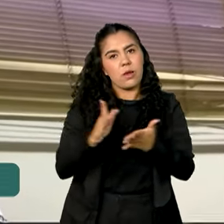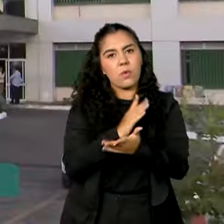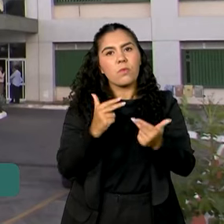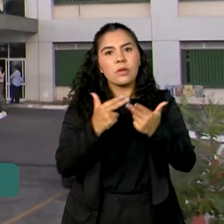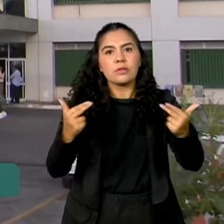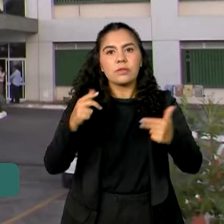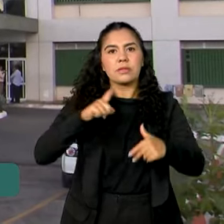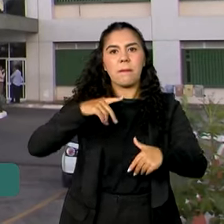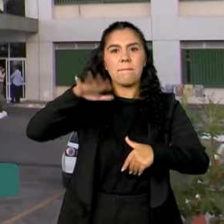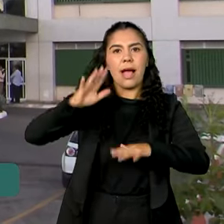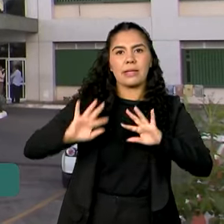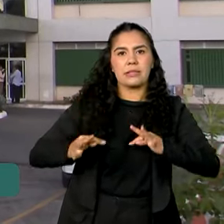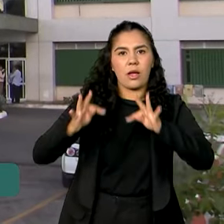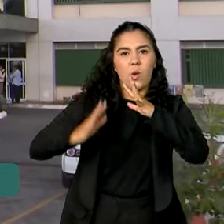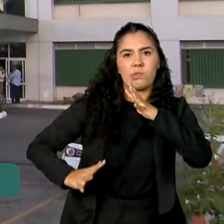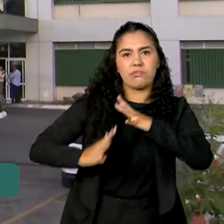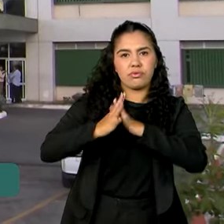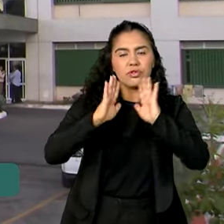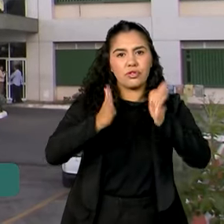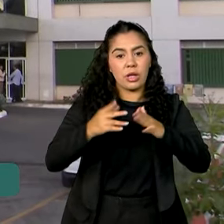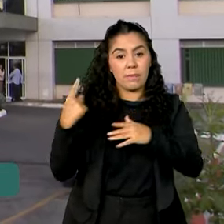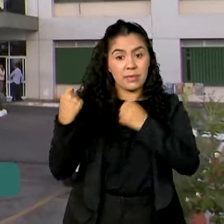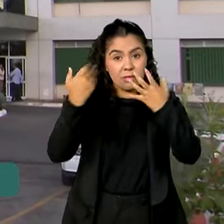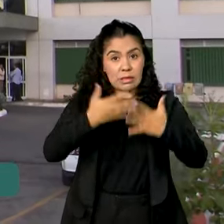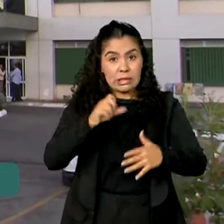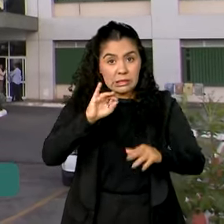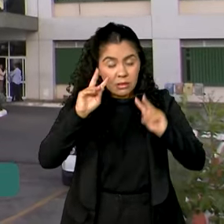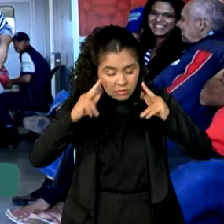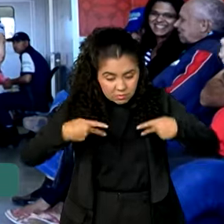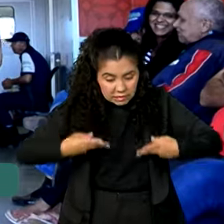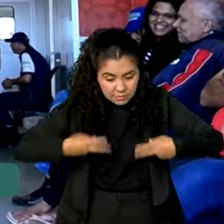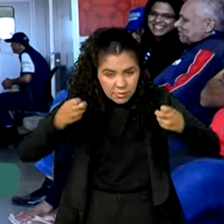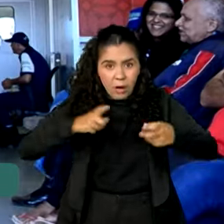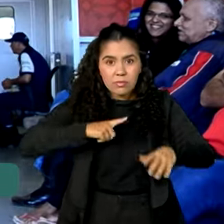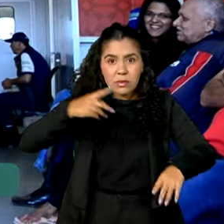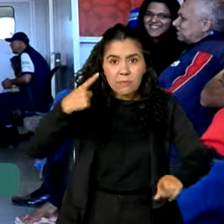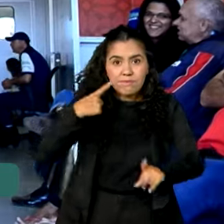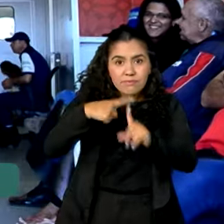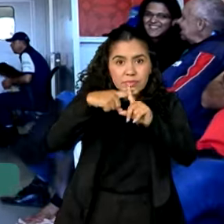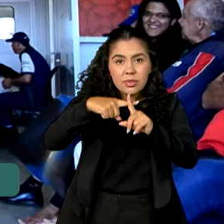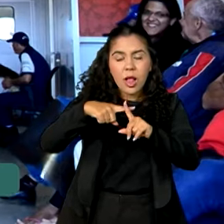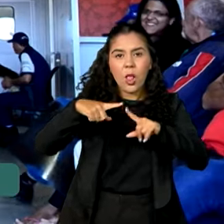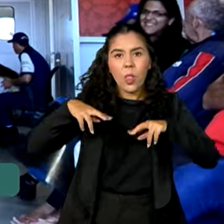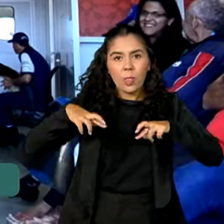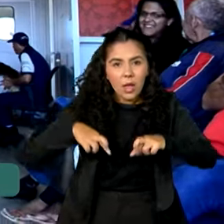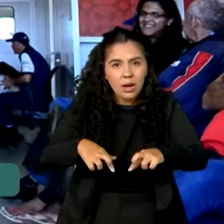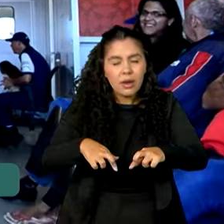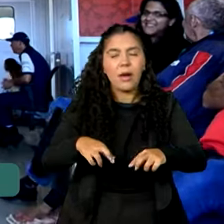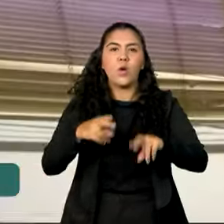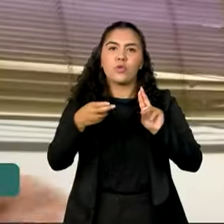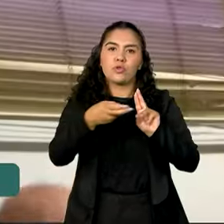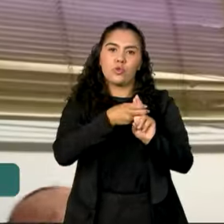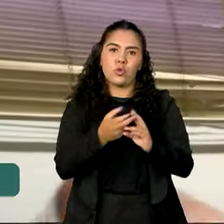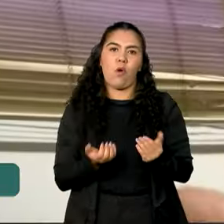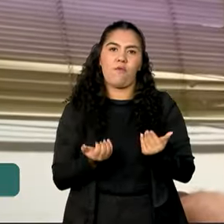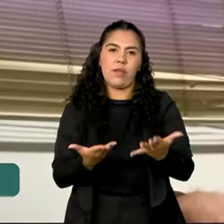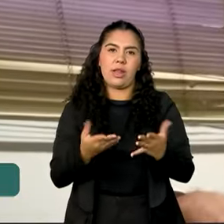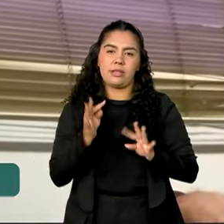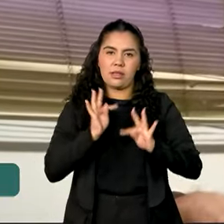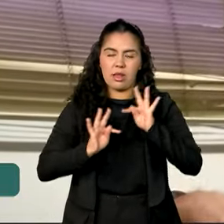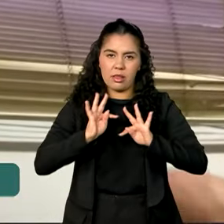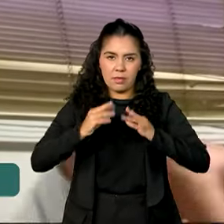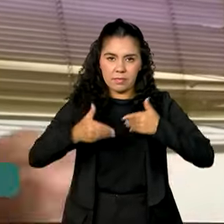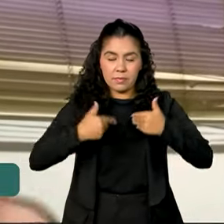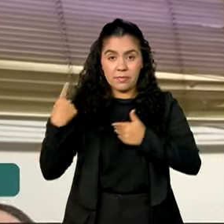avançadas. E quando a doença já está instalada, o SUS oferece tratamentos importantes. 30%